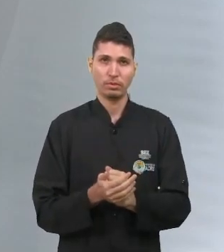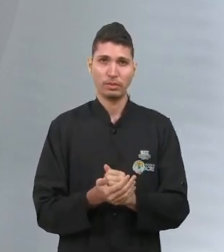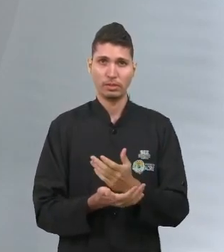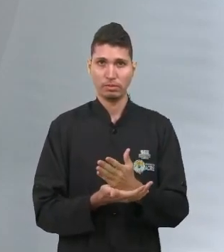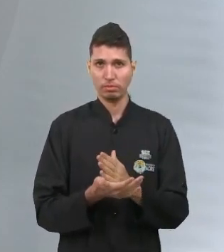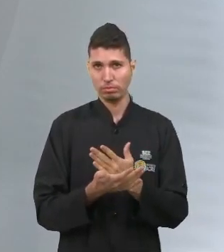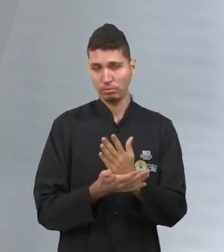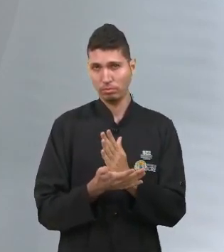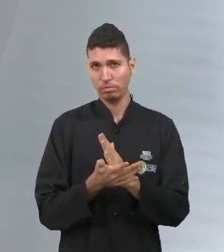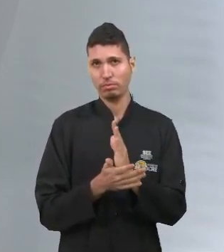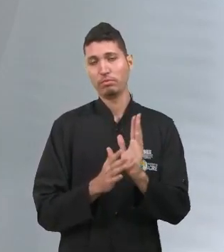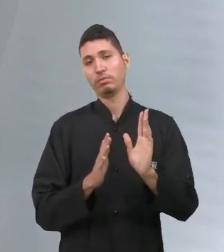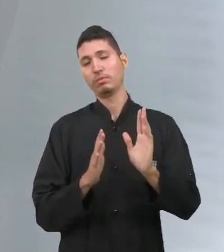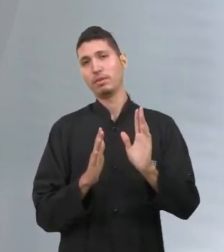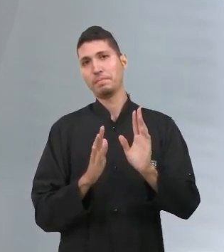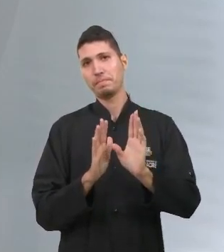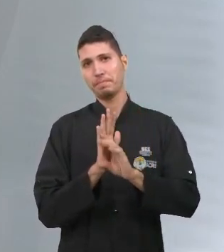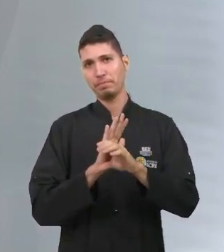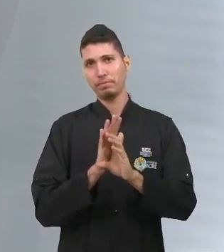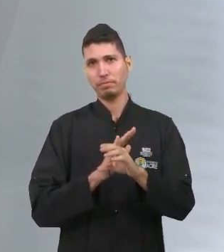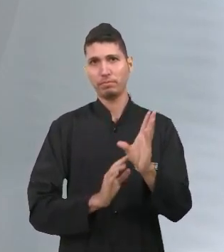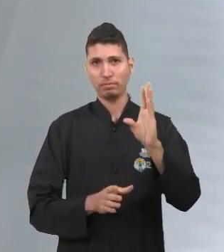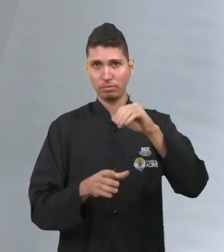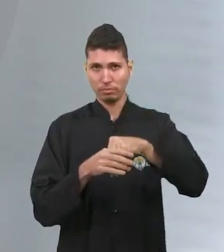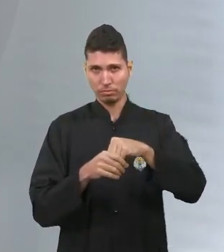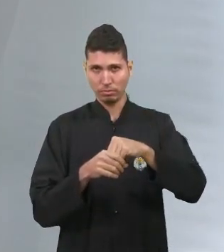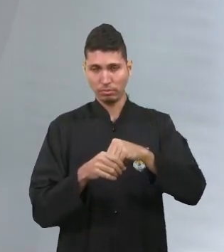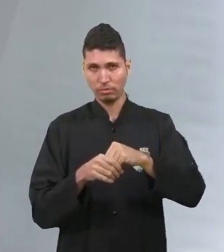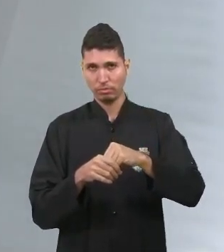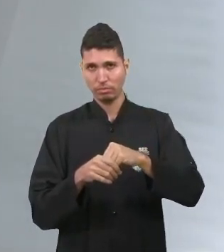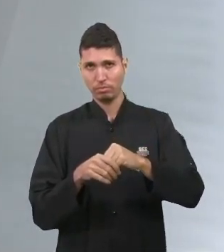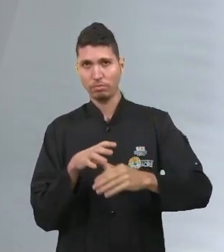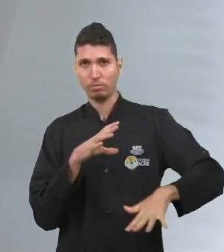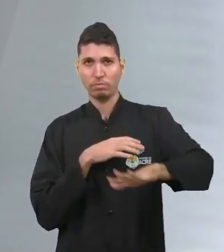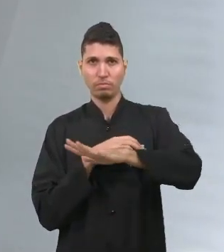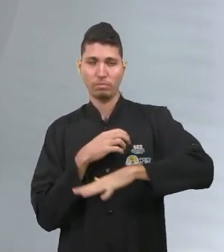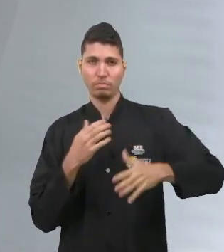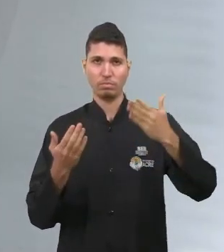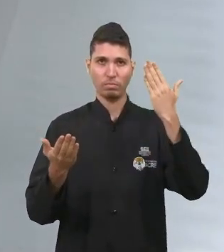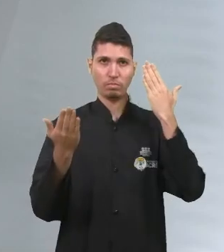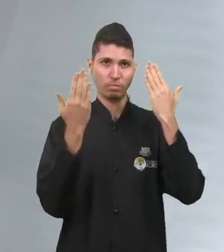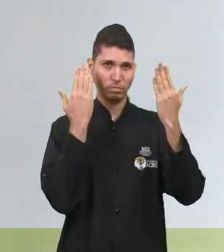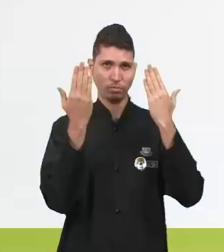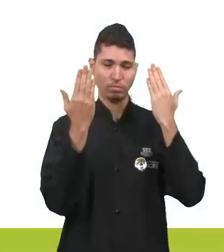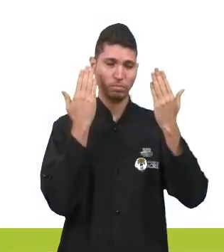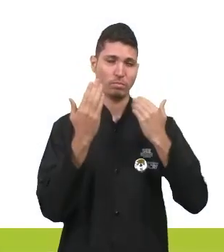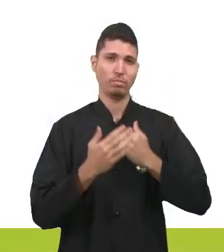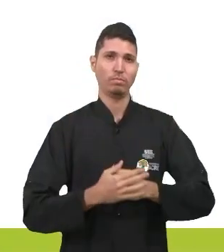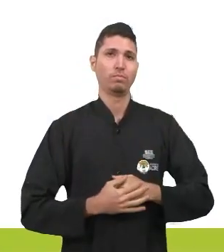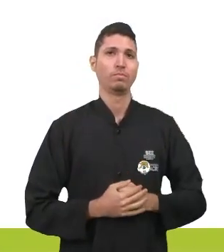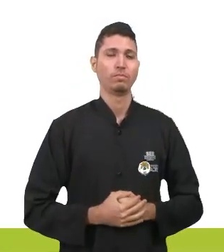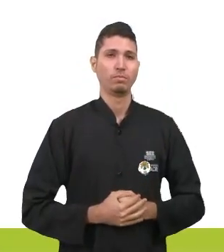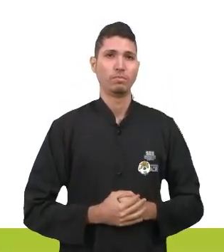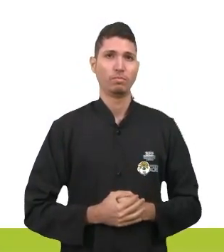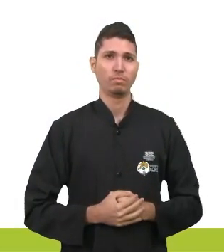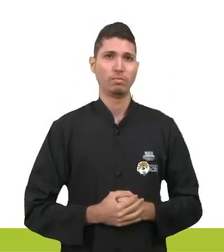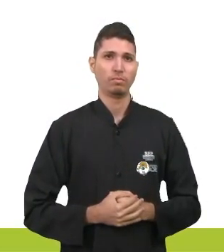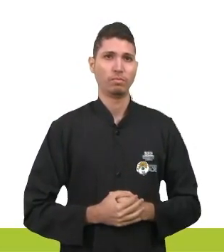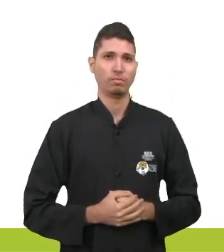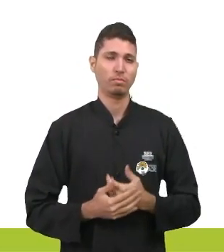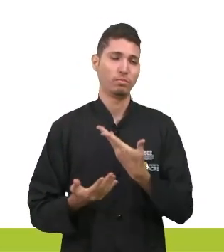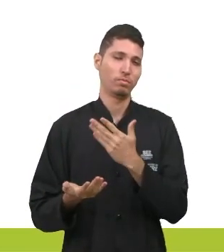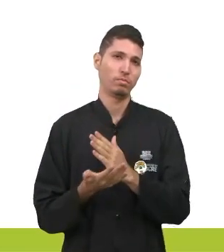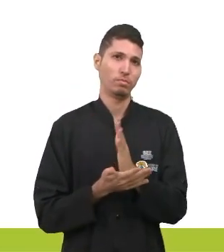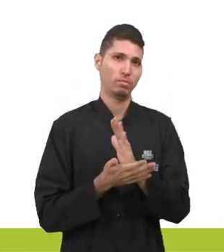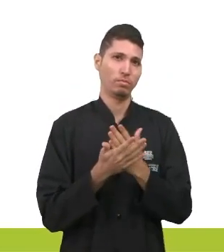projeto de vida dentro do campo da psicologia, galera, é isso. Vamos lá, slide na tela. Então nós vamos trabalhar aí com alguns